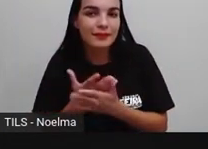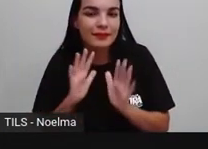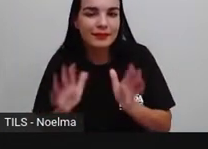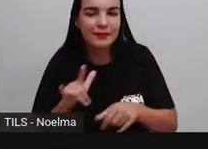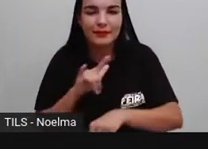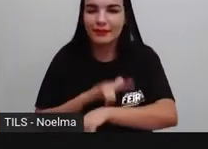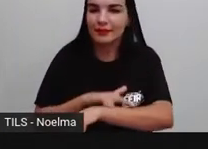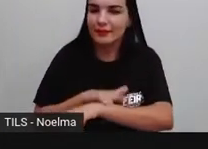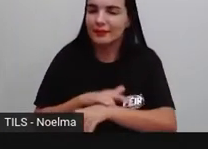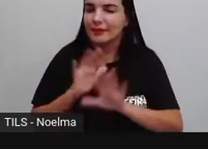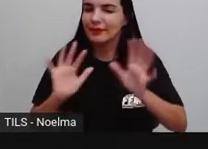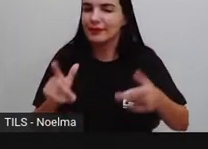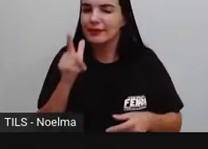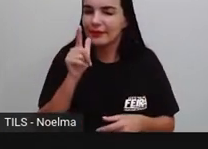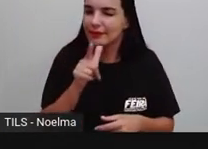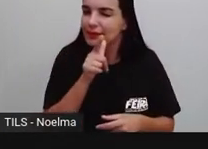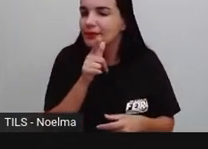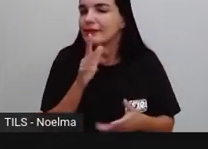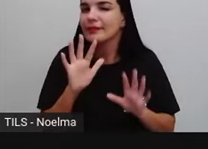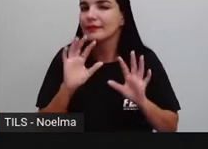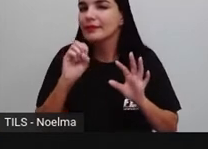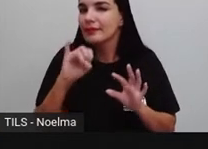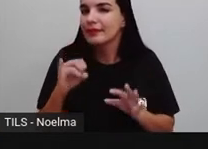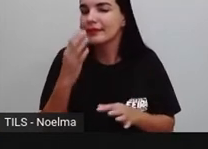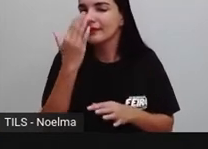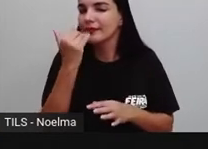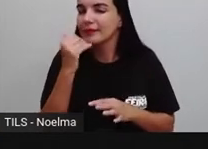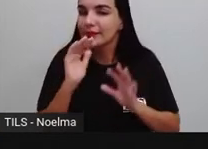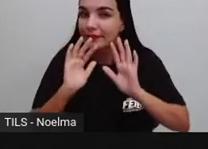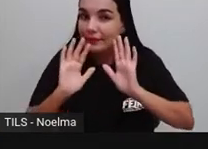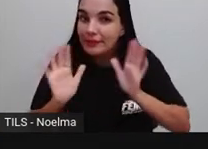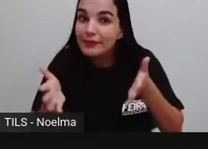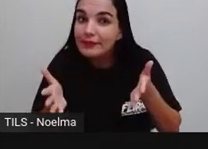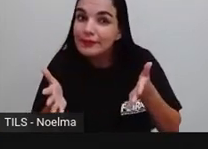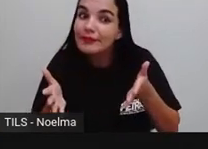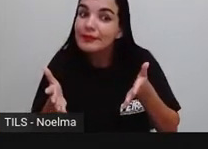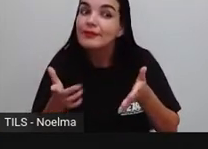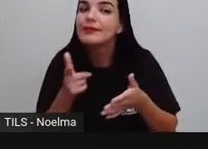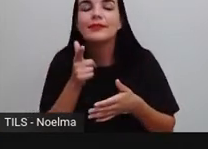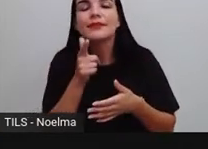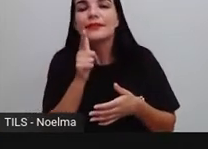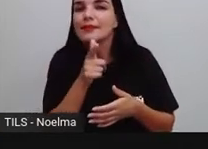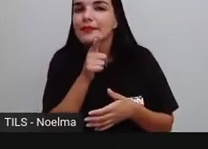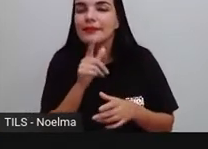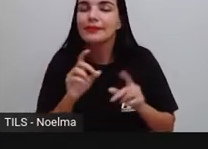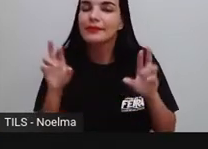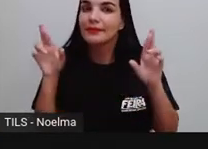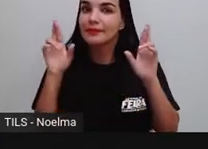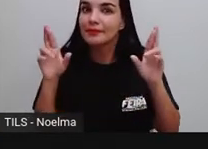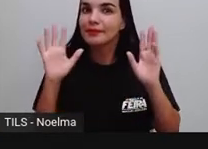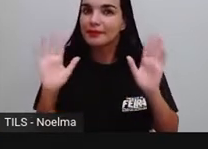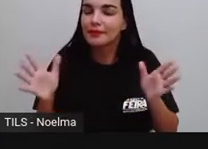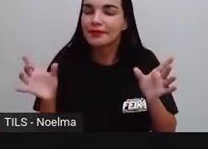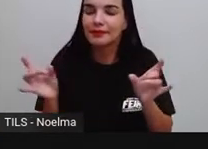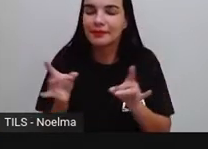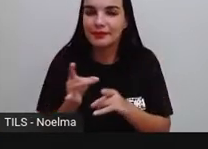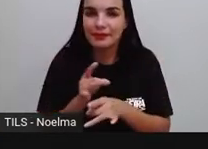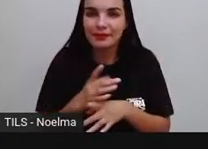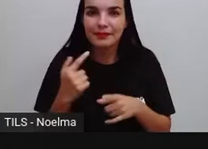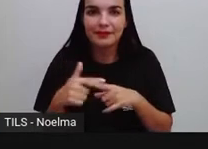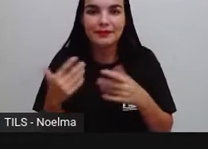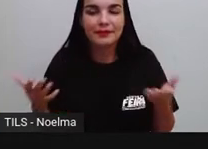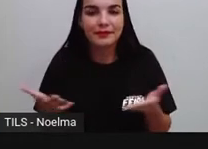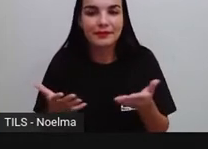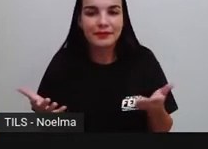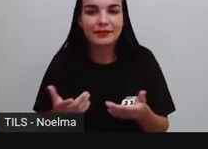foram ao banheiro, já fizeram aquele lanchinho que a estava com fome aí, já comeu alguma coisa, fez um lanche? Eu espero que vocês já tenham feito tudo isso,